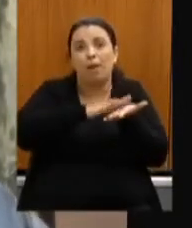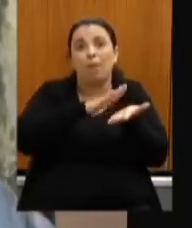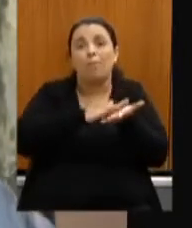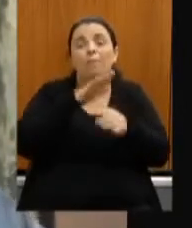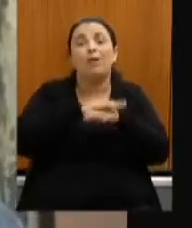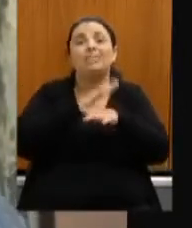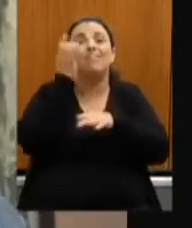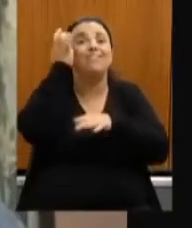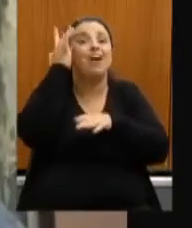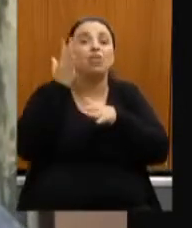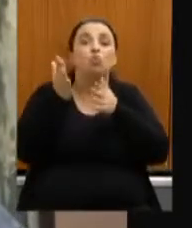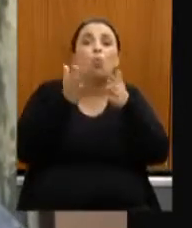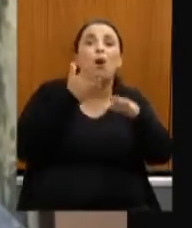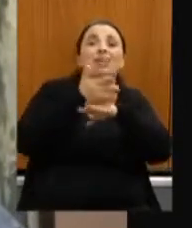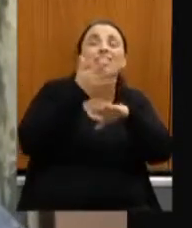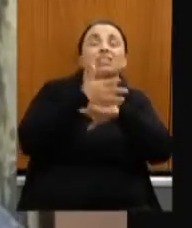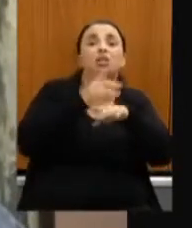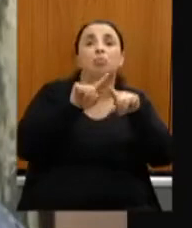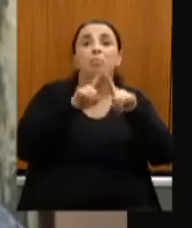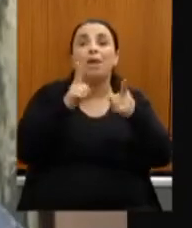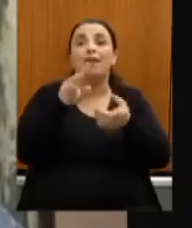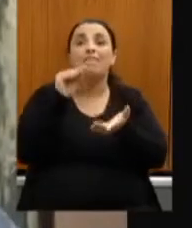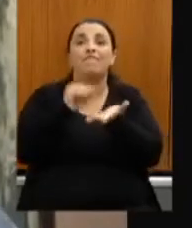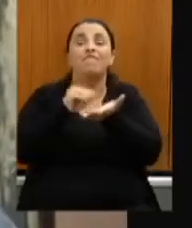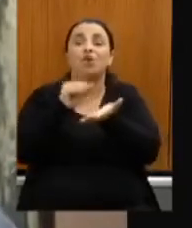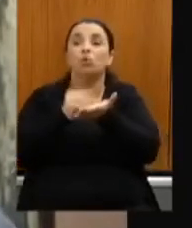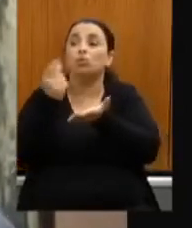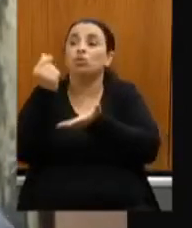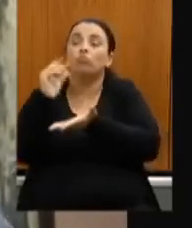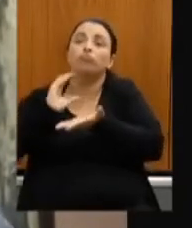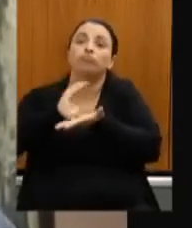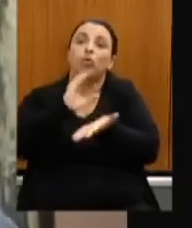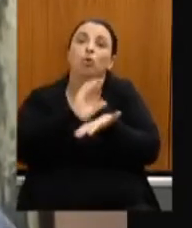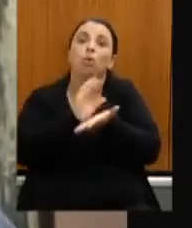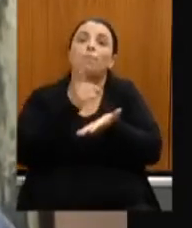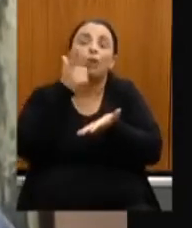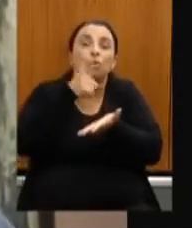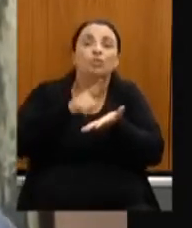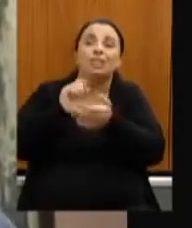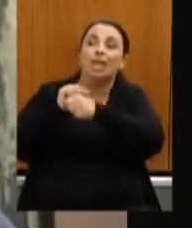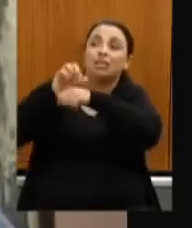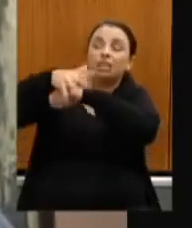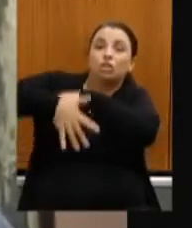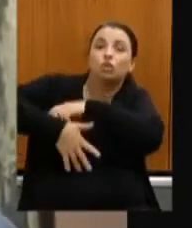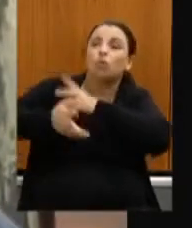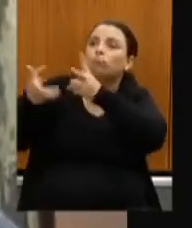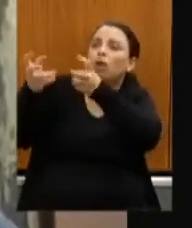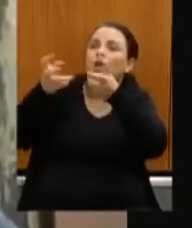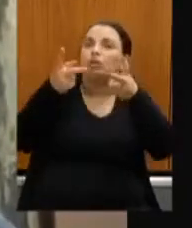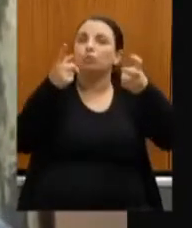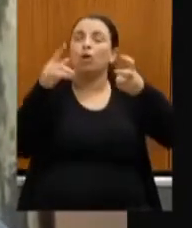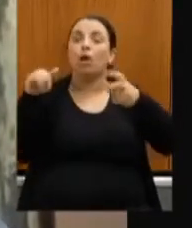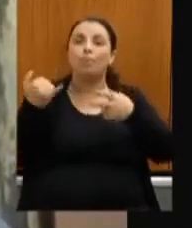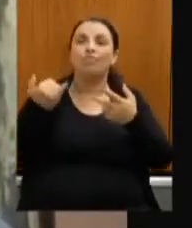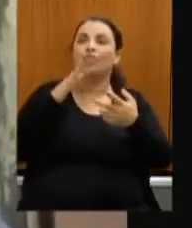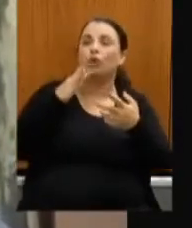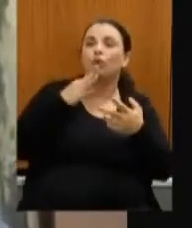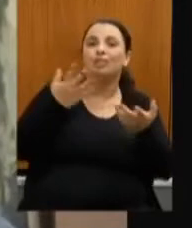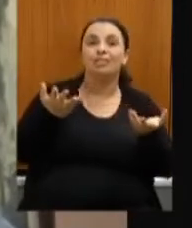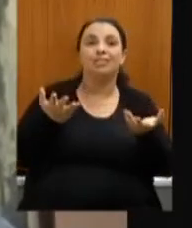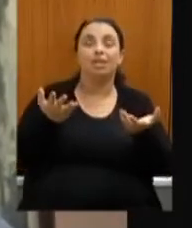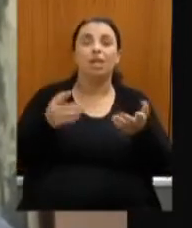nunca tivemos um recurso para explorar as nossas cachoeiras as festas tradicionais a festa de agosto de Montes Claros